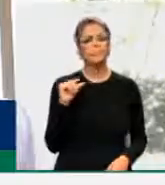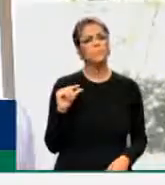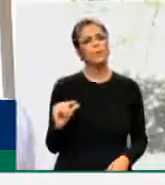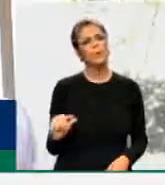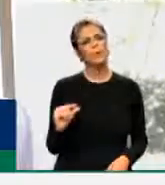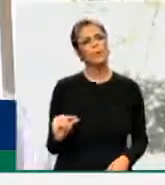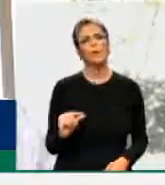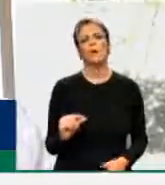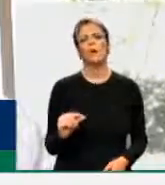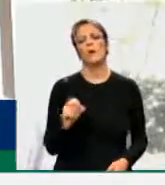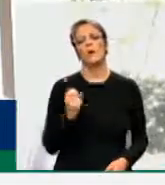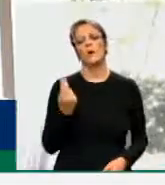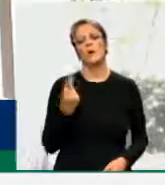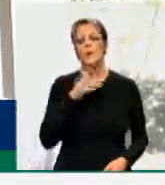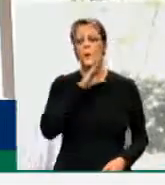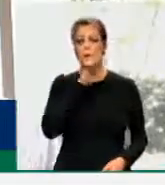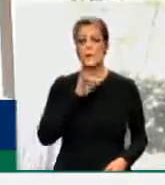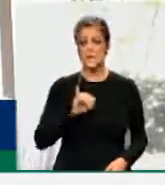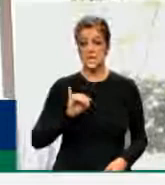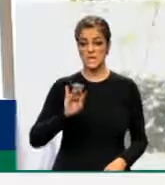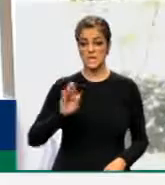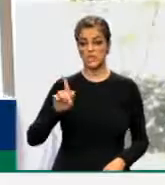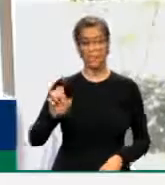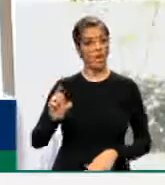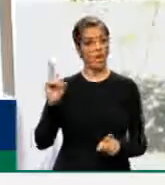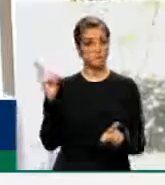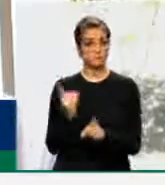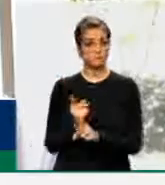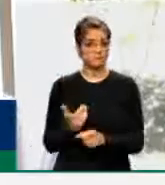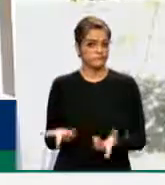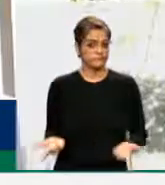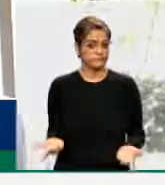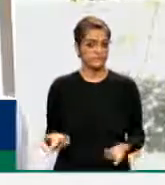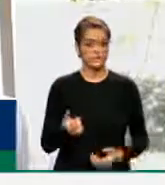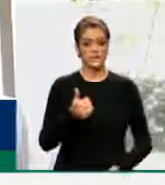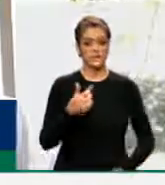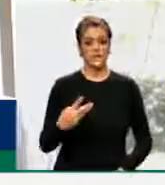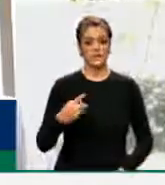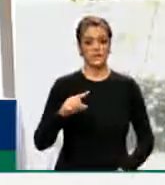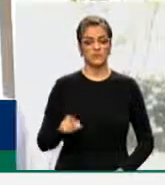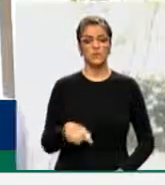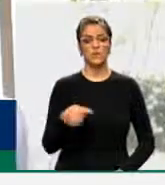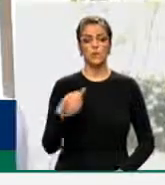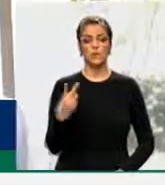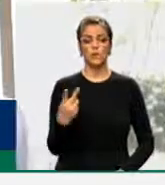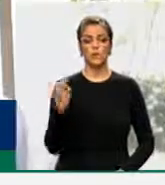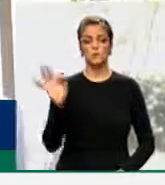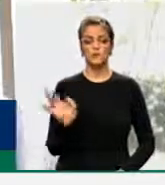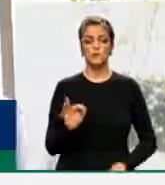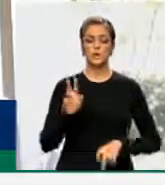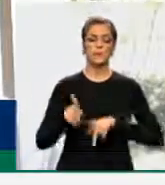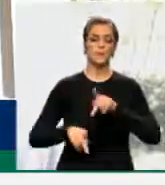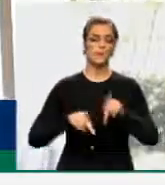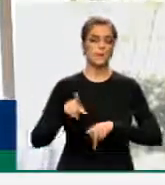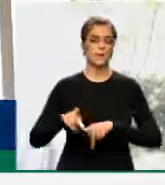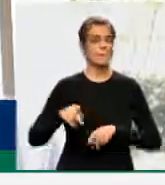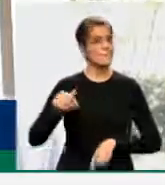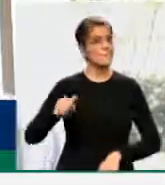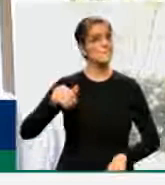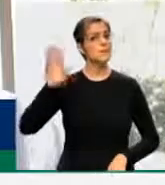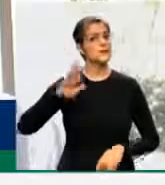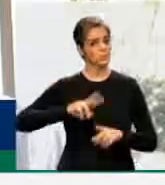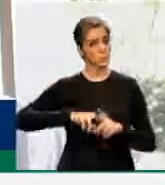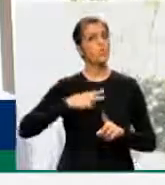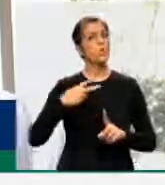insuficiente, segundo o IBGE. 13,2% da população é mais do que o dobro